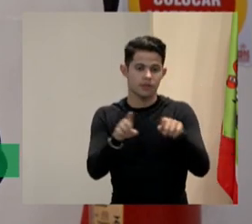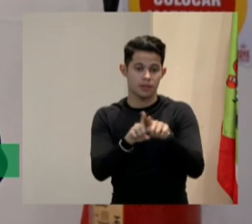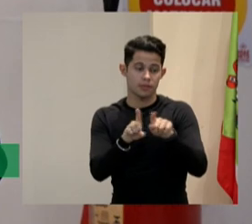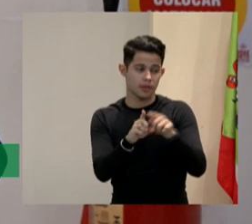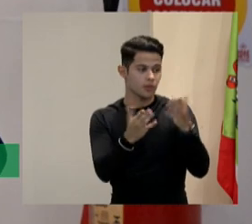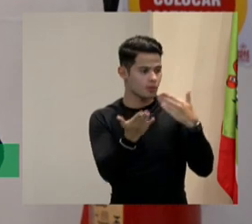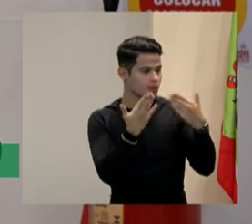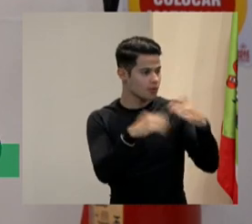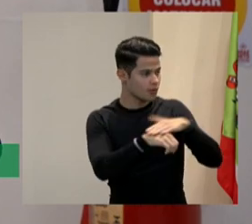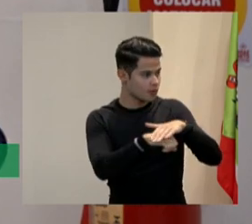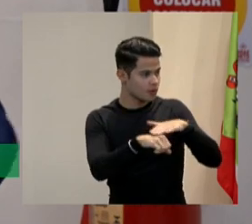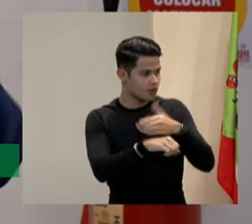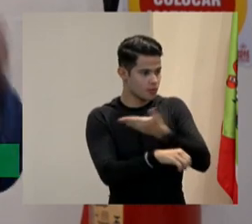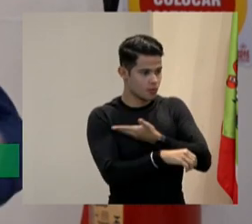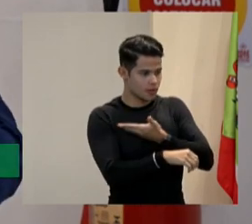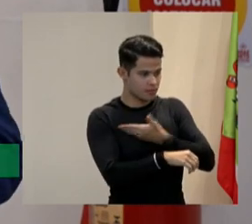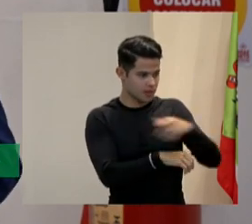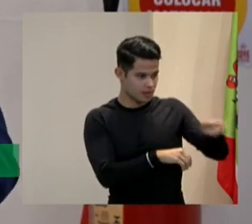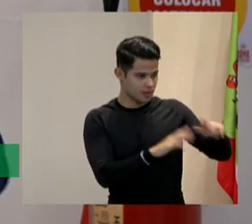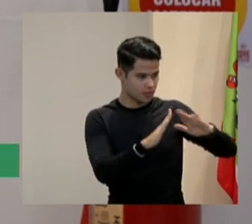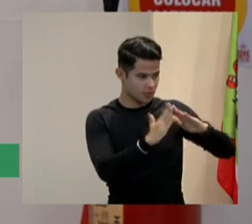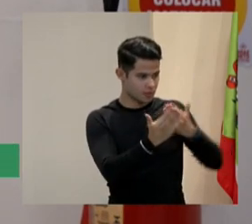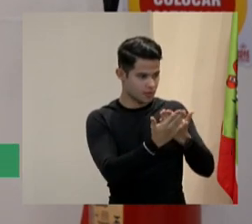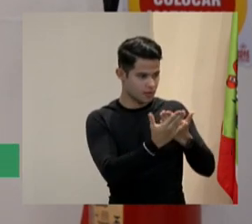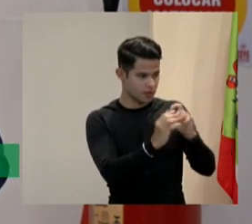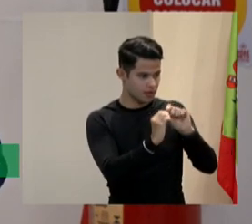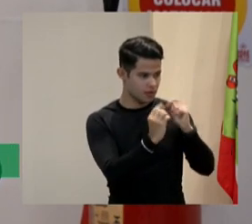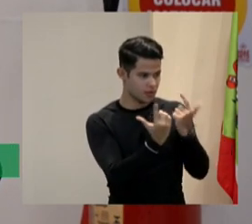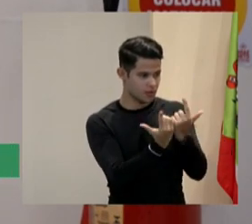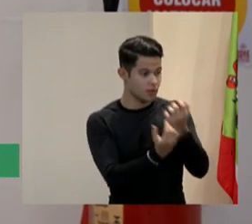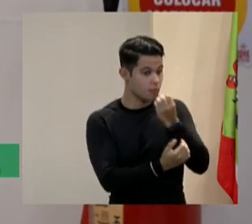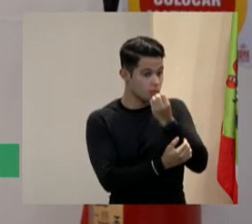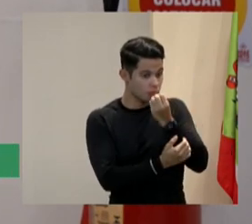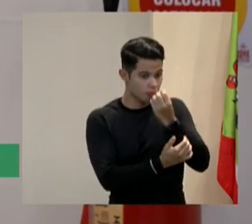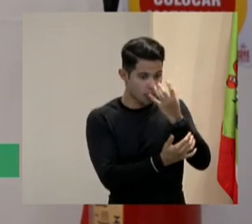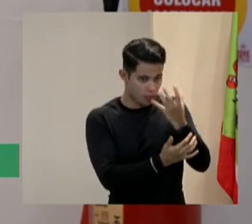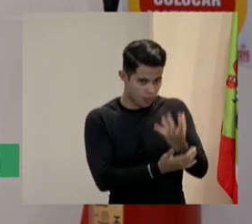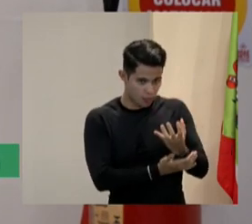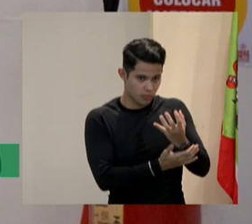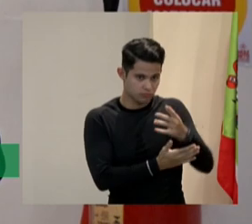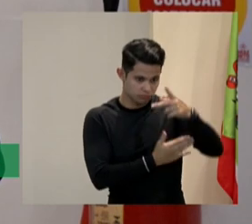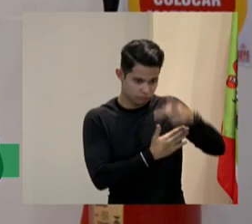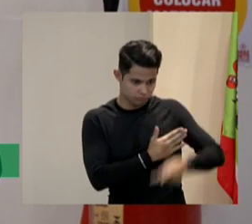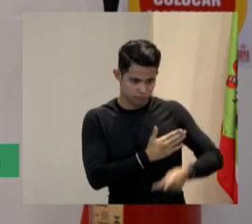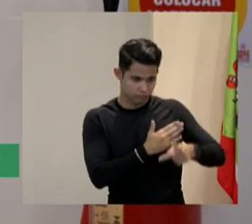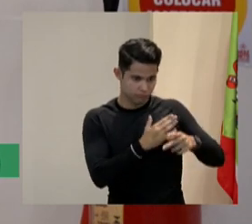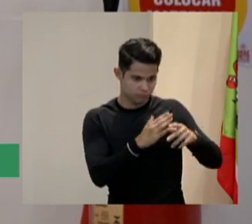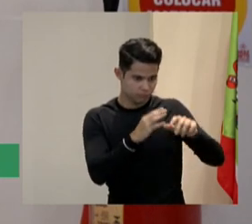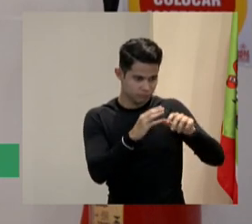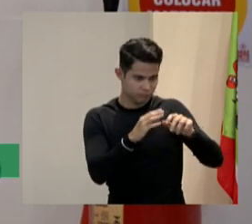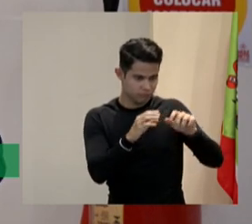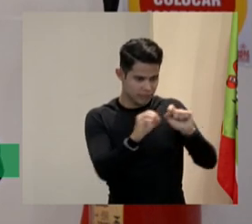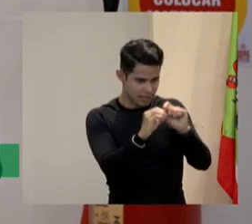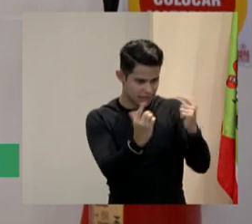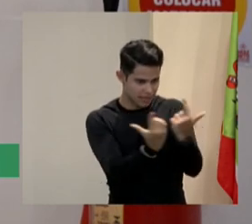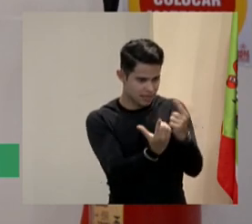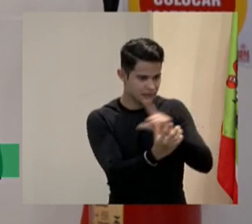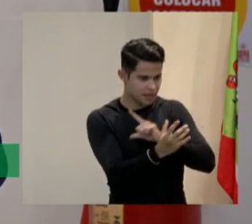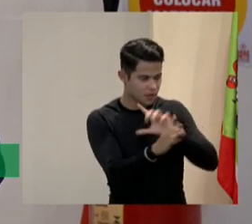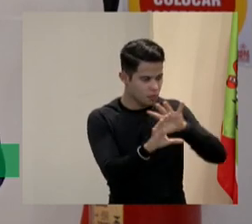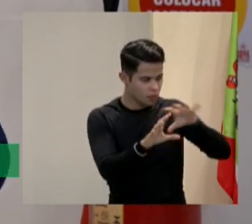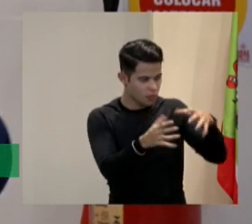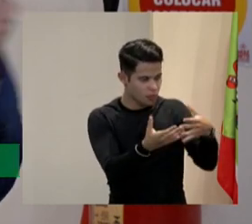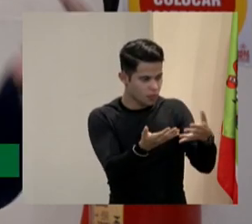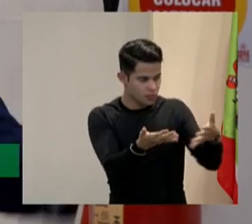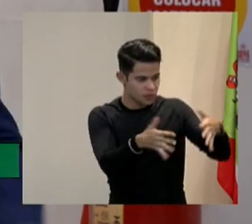colega da escola do legislativo como seria bom porque a gente tem na assembleia um grupo de inclusão de